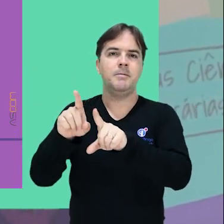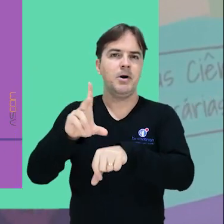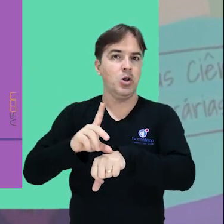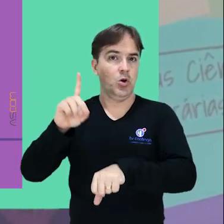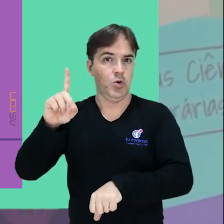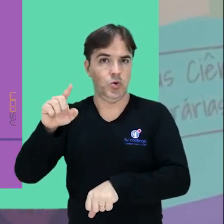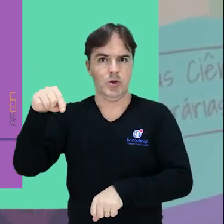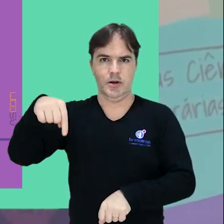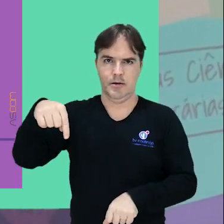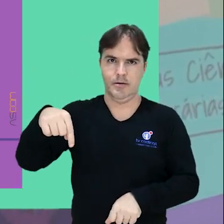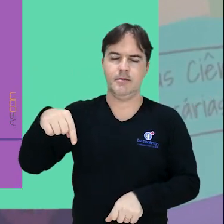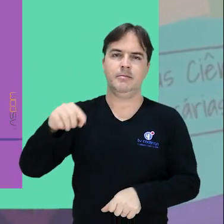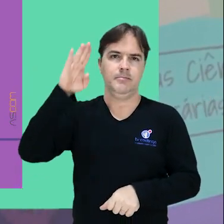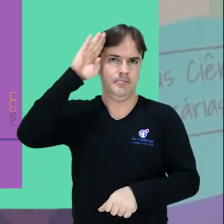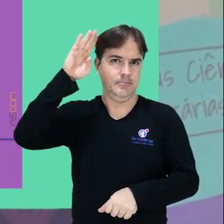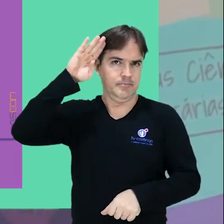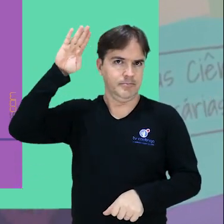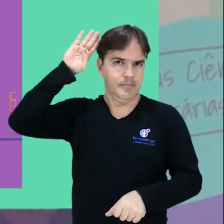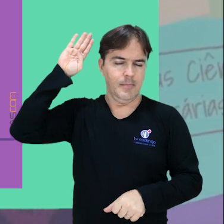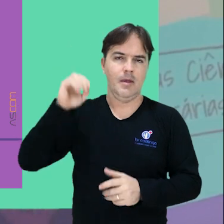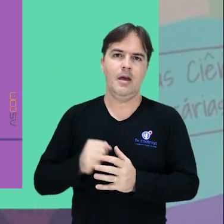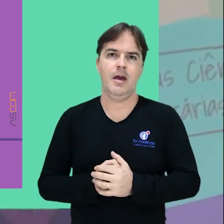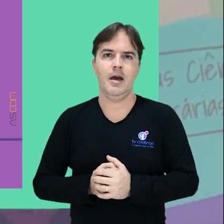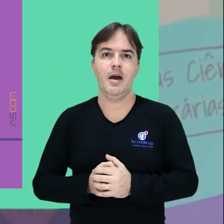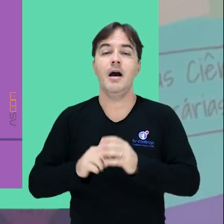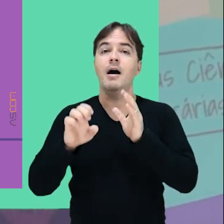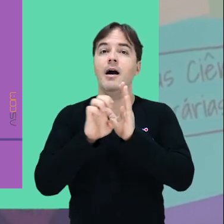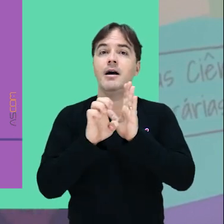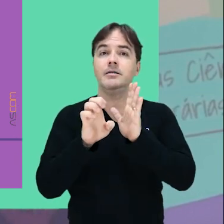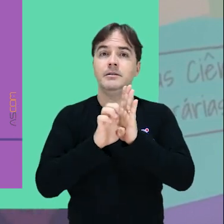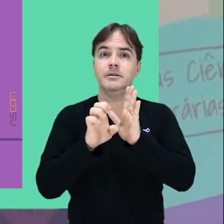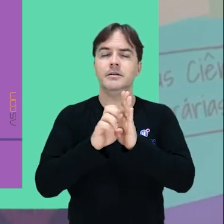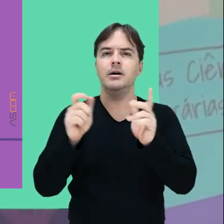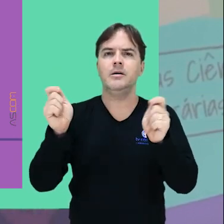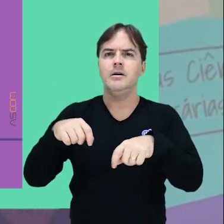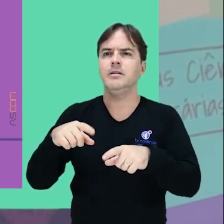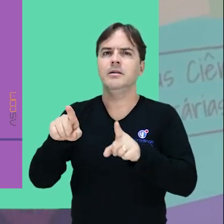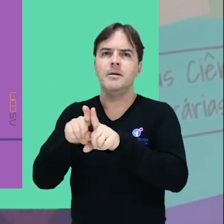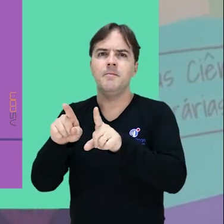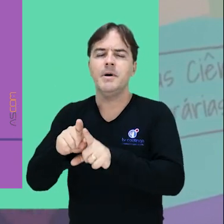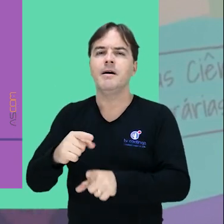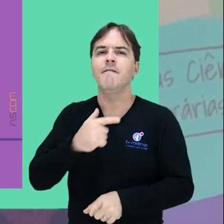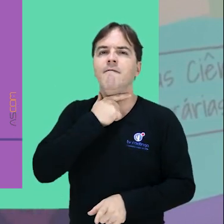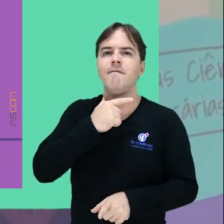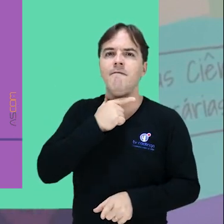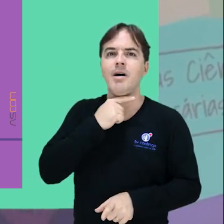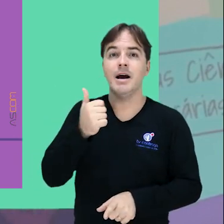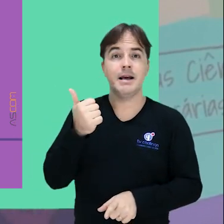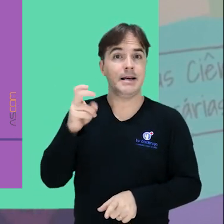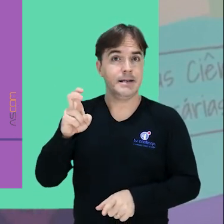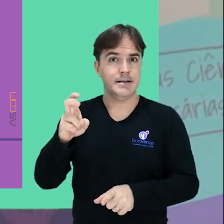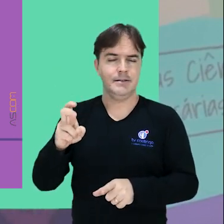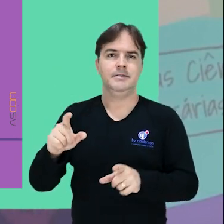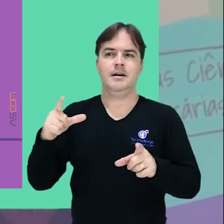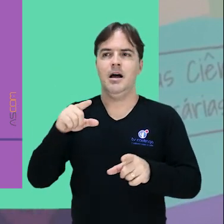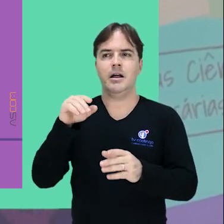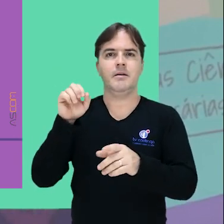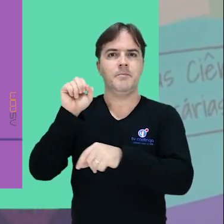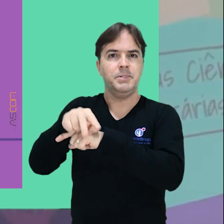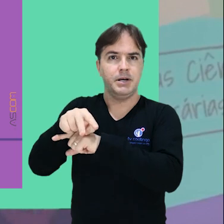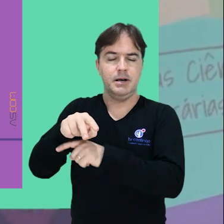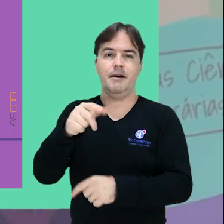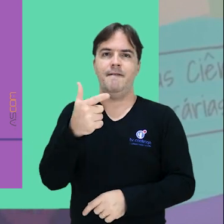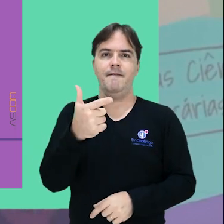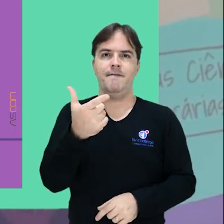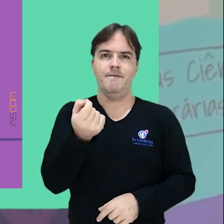acadêmicos. O edital está disponibilizando 15 vagas para ingresso em 2022. As inscrições